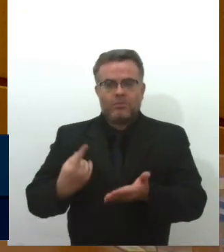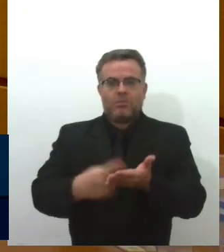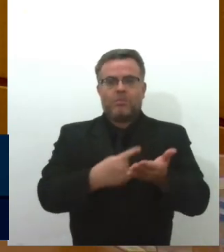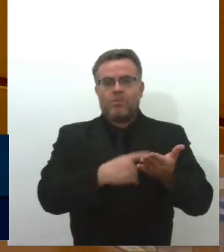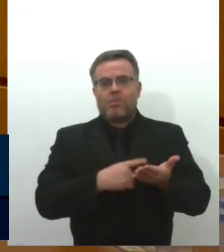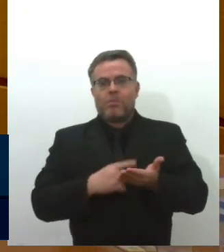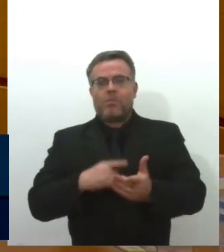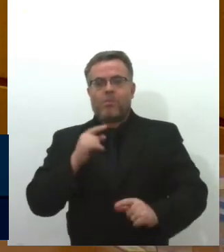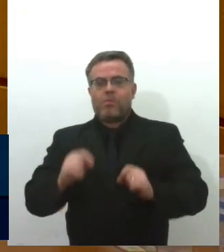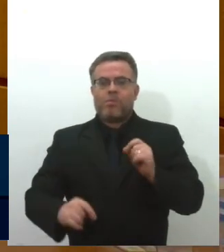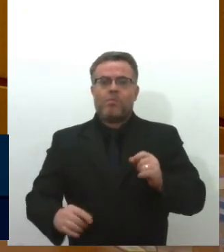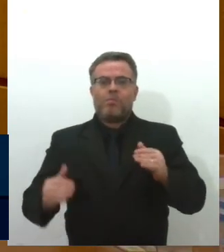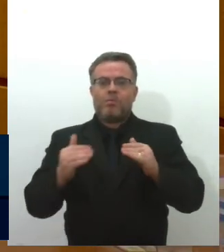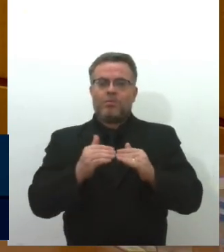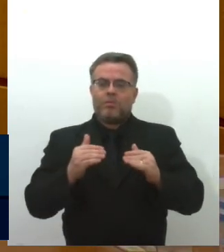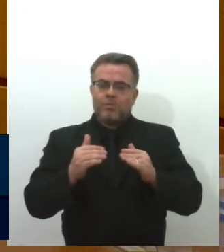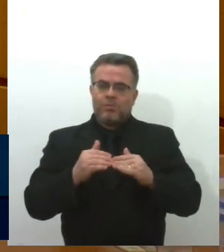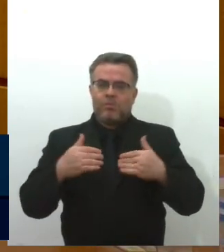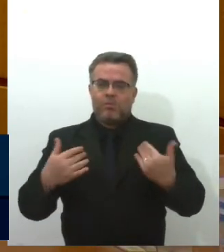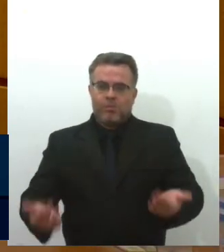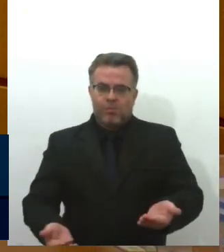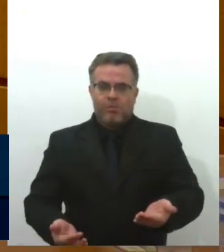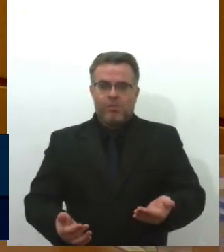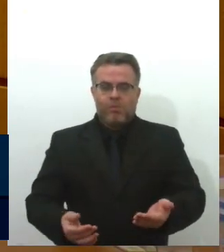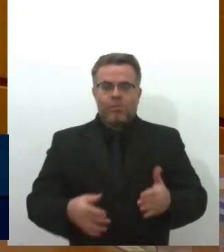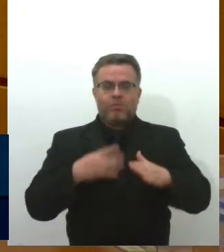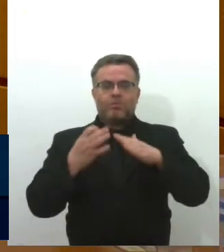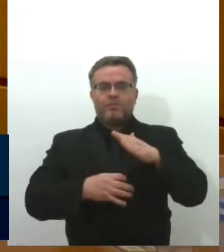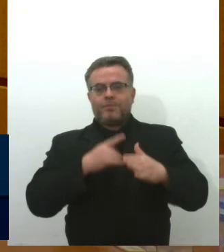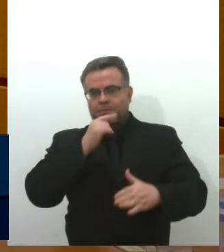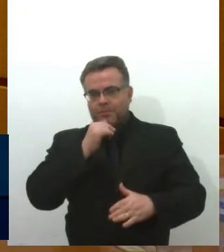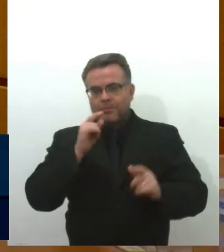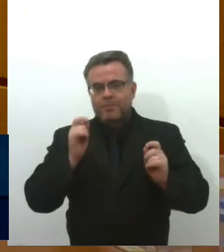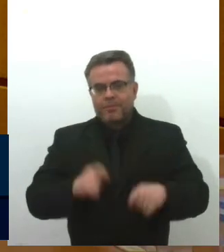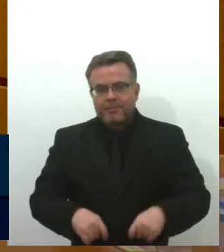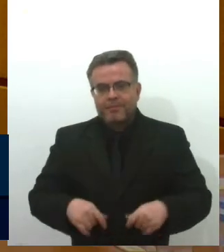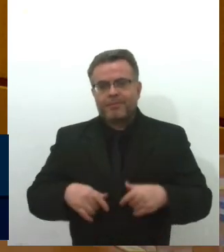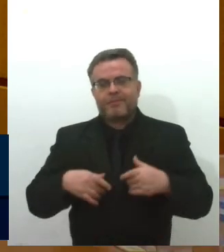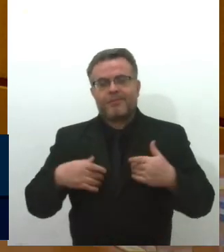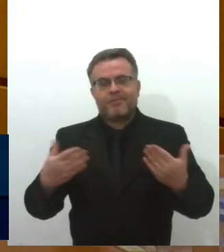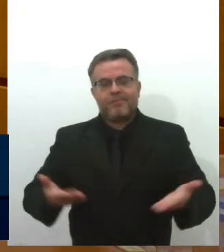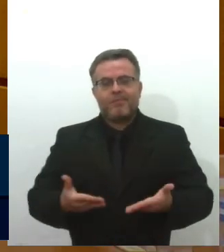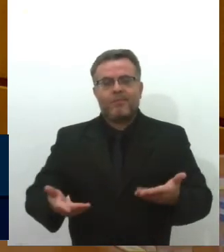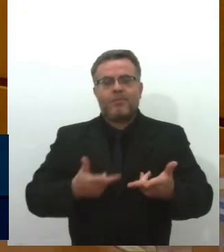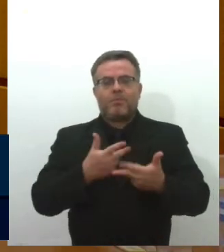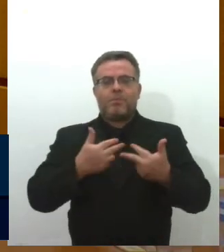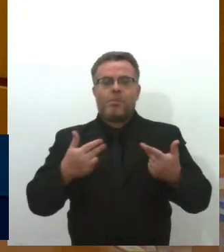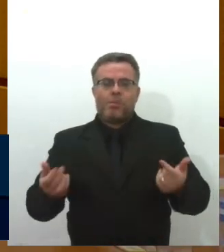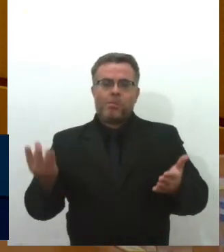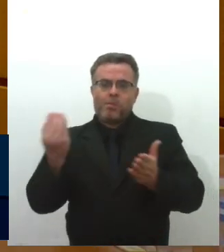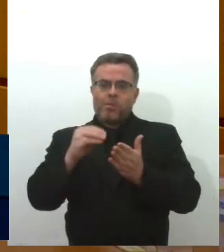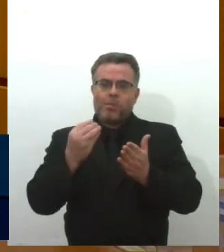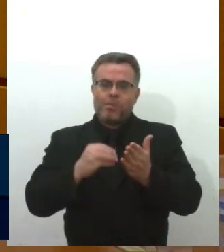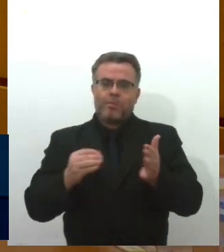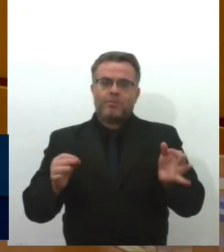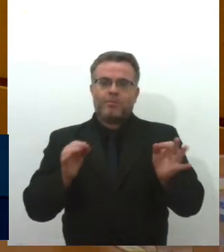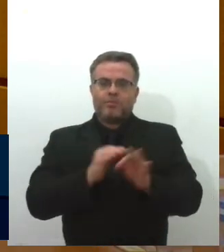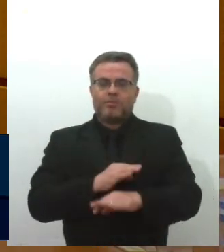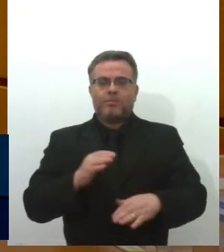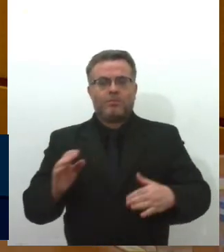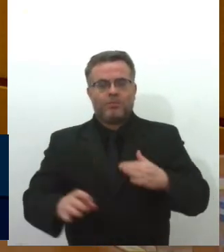é sobre a DESO. Então, volto a falar sobre isso, por quê? Tem alguns tópicos aqui anotados. A DESO é